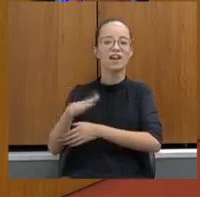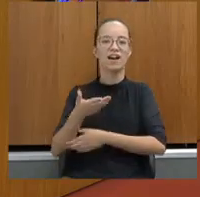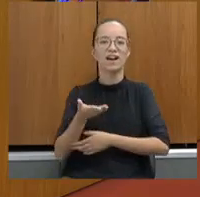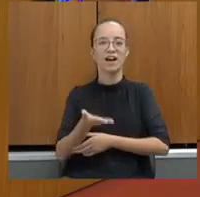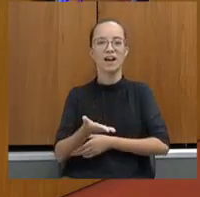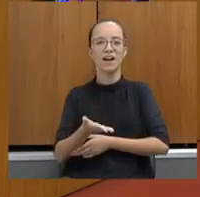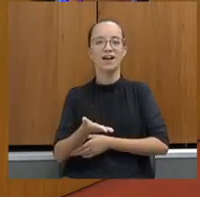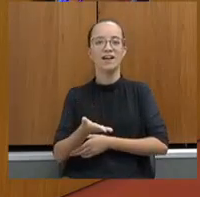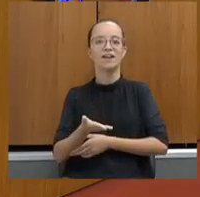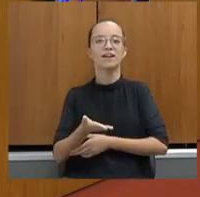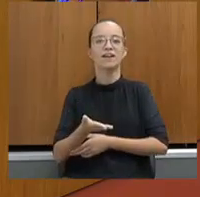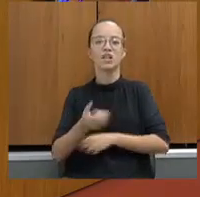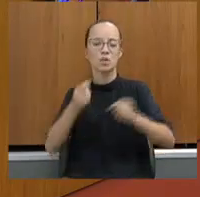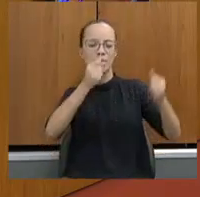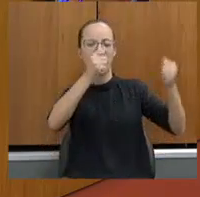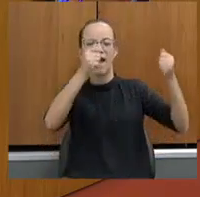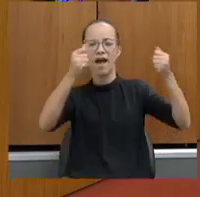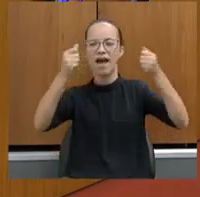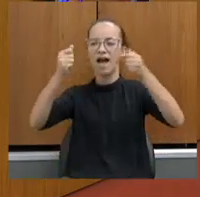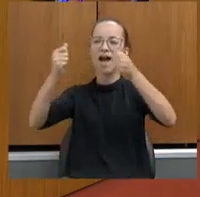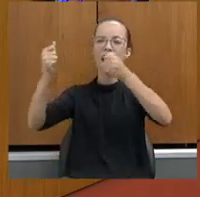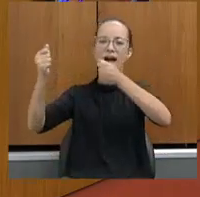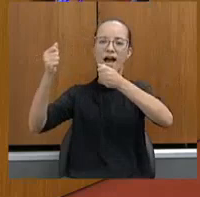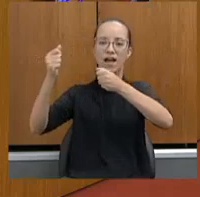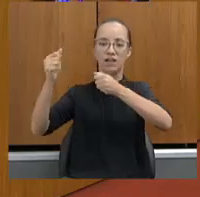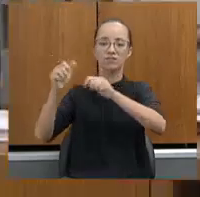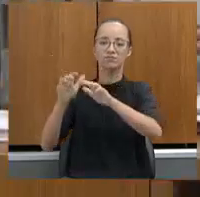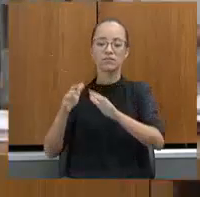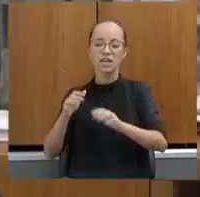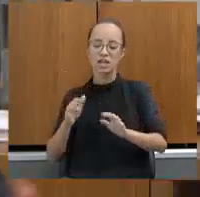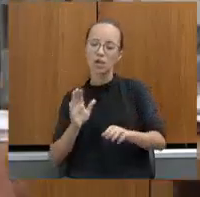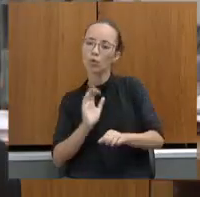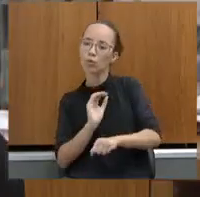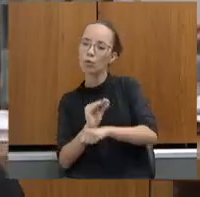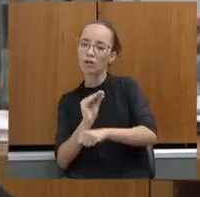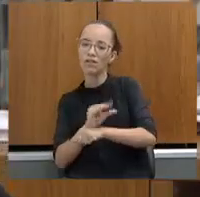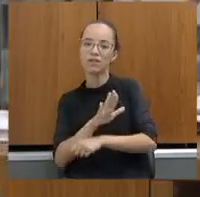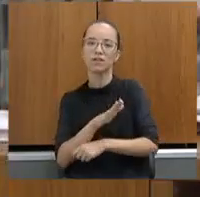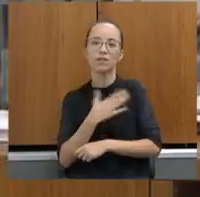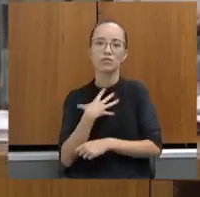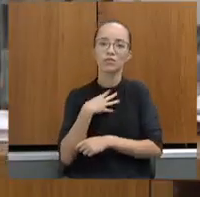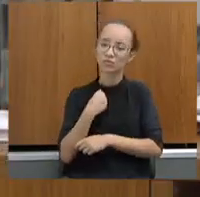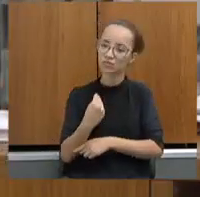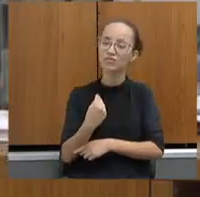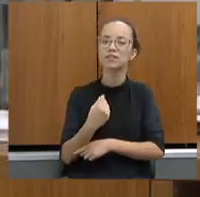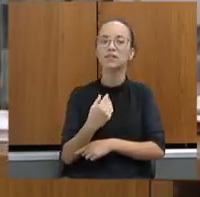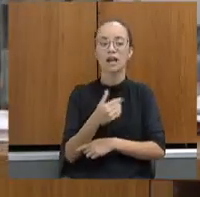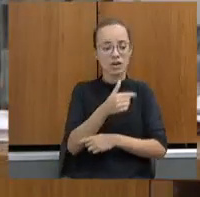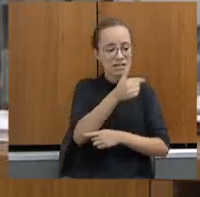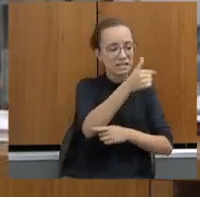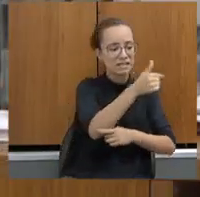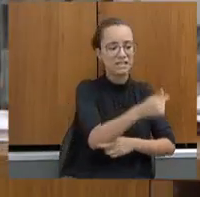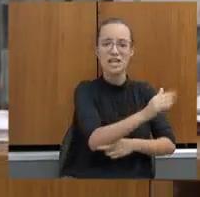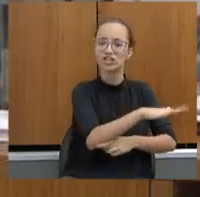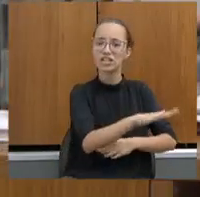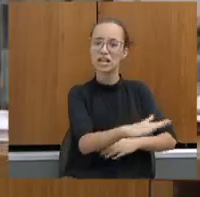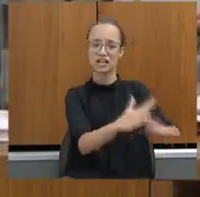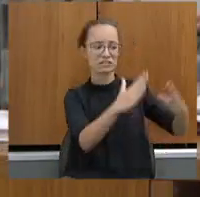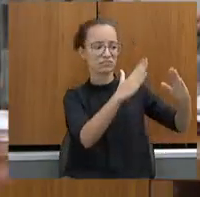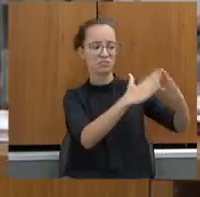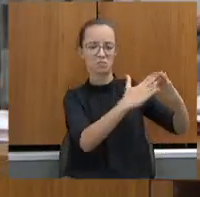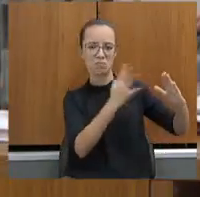fazendo manifestação e cuidando dos filhos. Agora, sete crianças, que a gente não sabe de quem são,